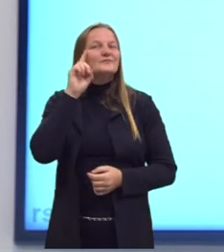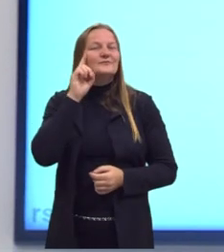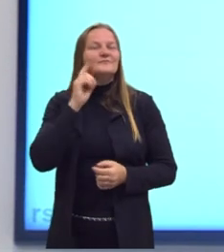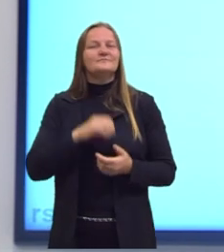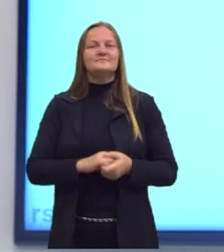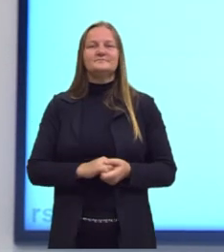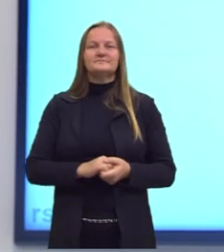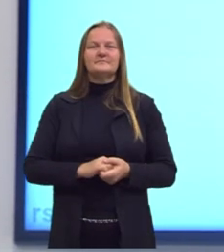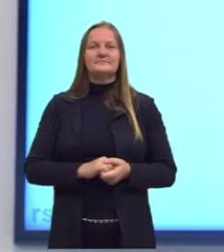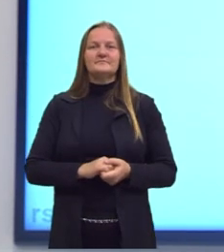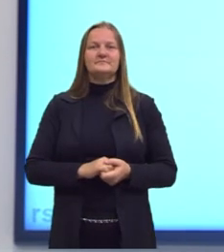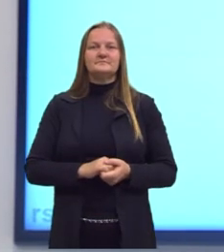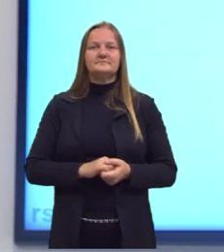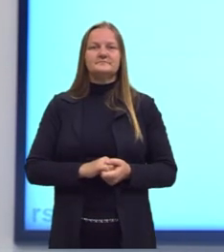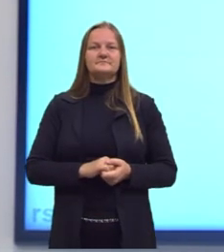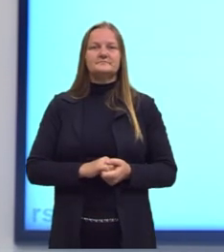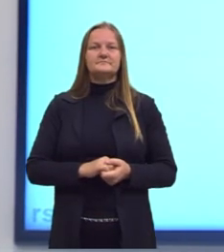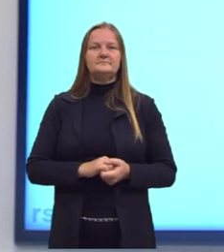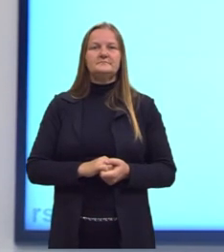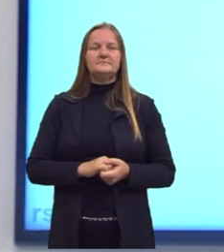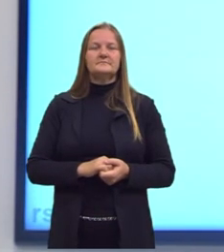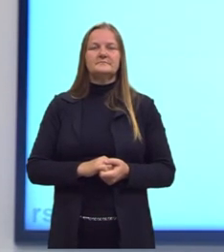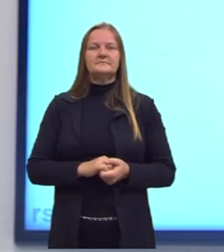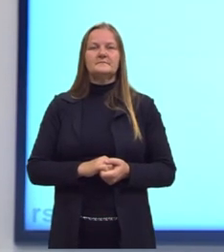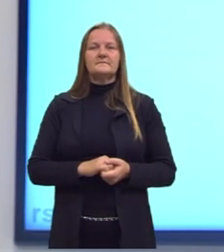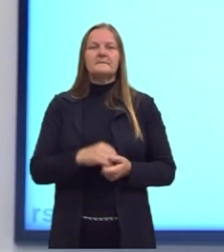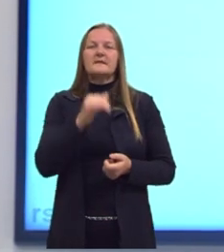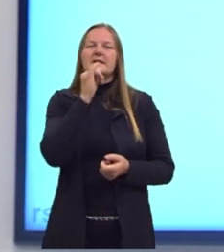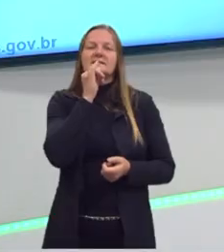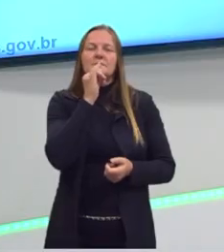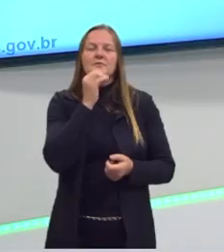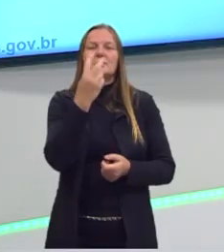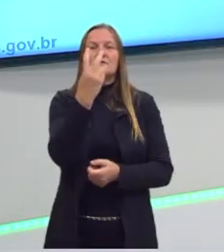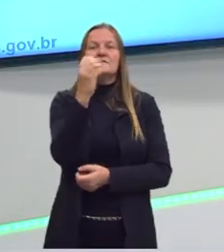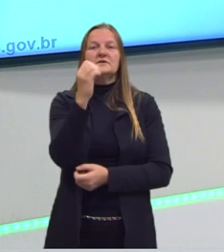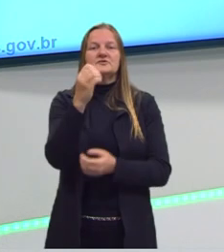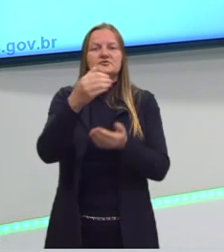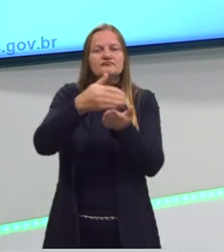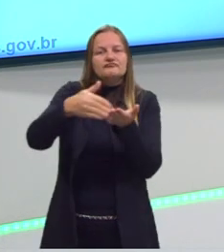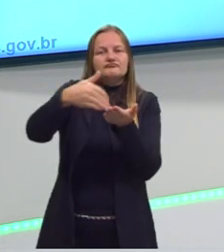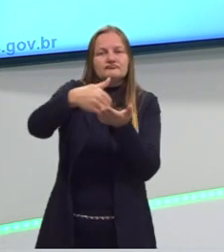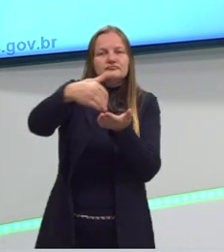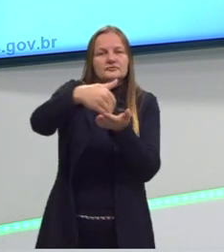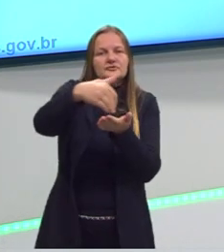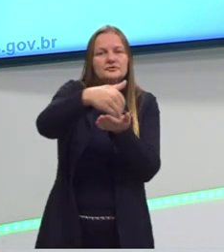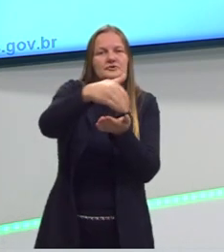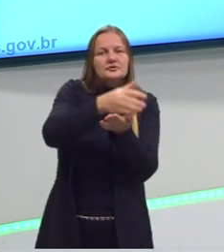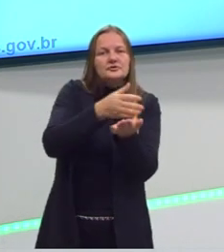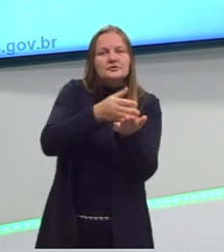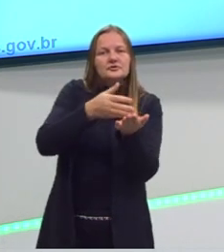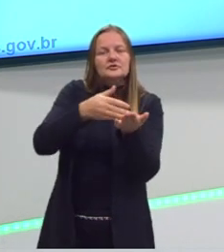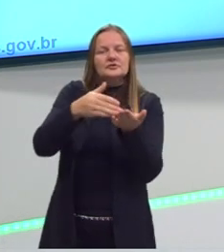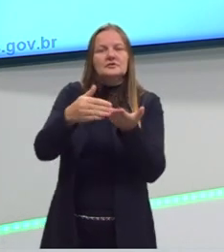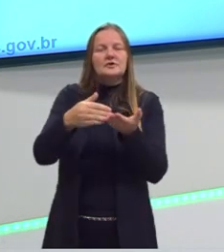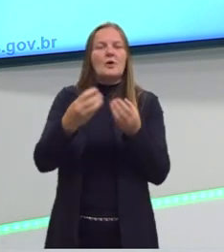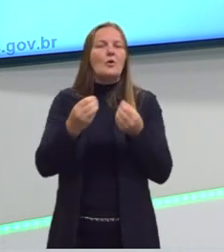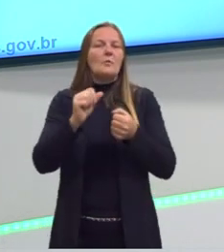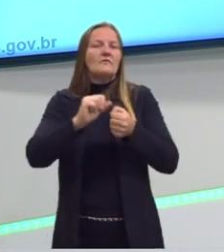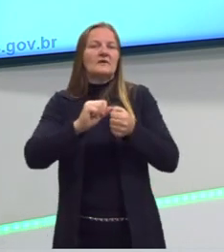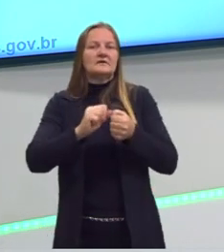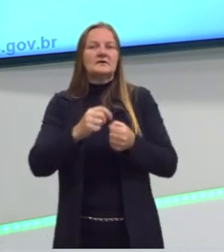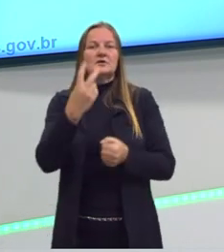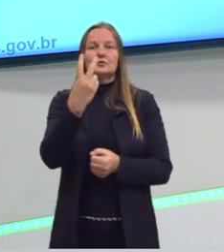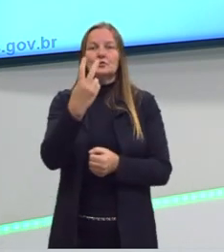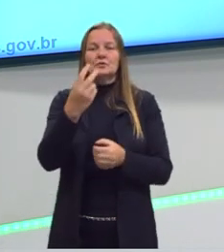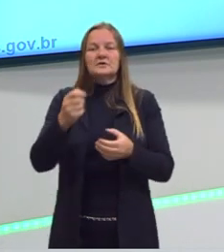dobrar o meu bolo, ao invés de fazer um bolo de 20 fatias, quero fazer um bolo de 40 fatias. Como que eu faço? Se eu uso duas